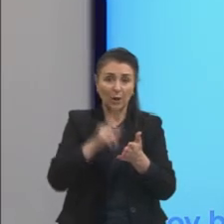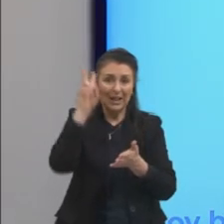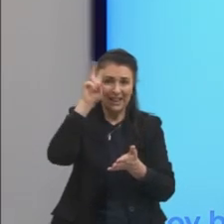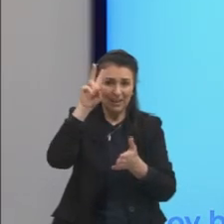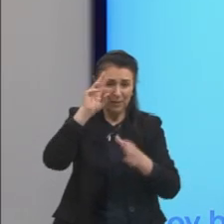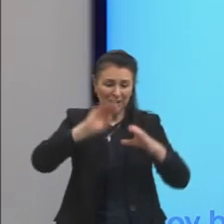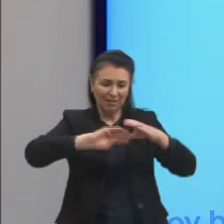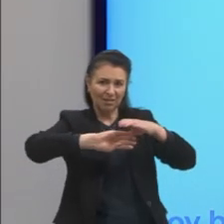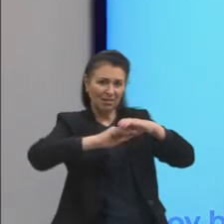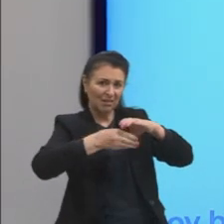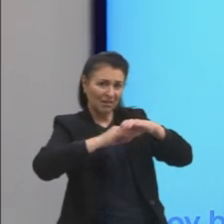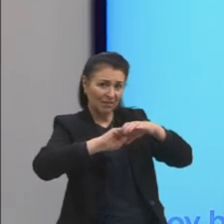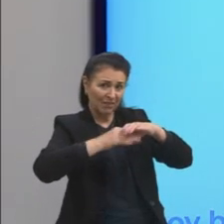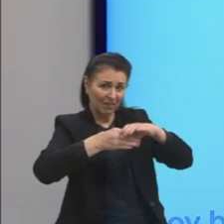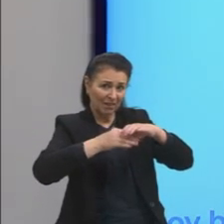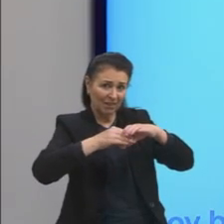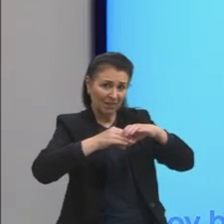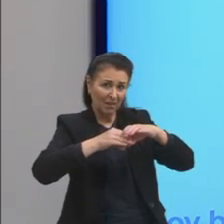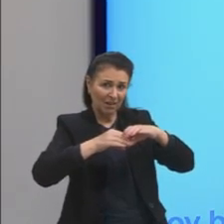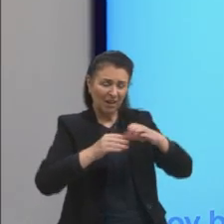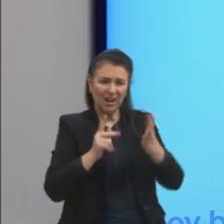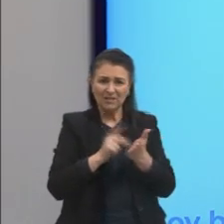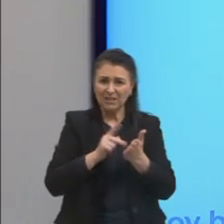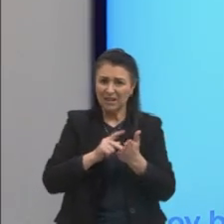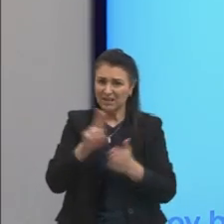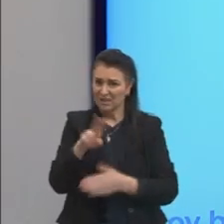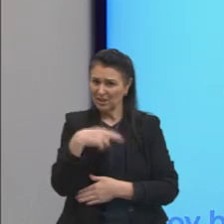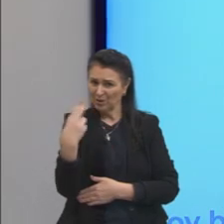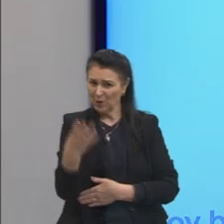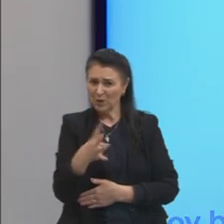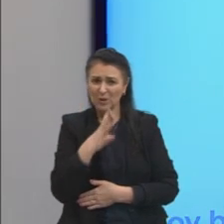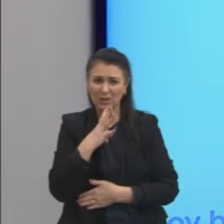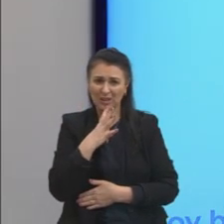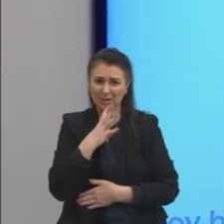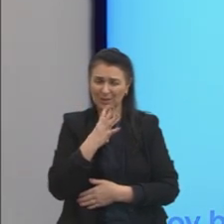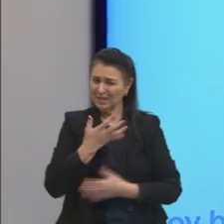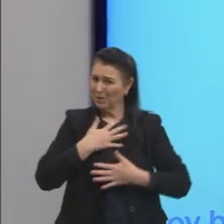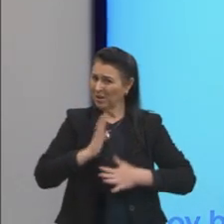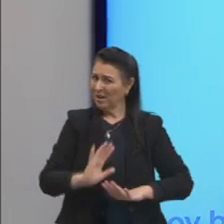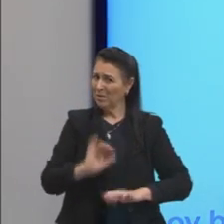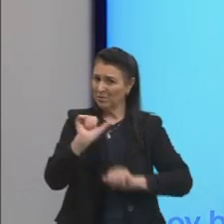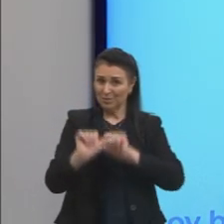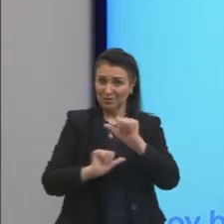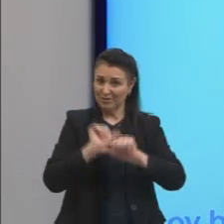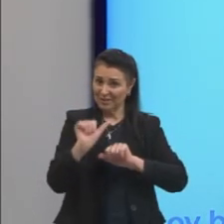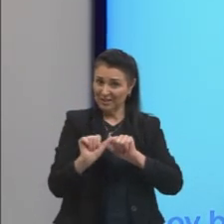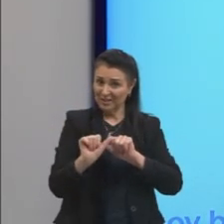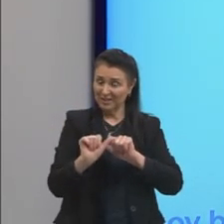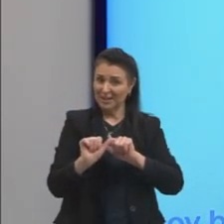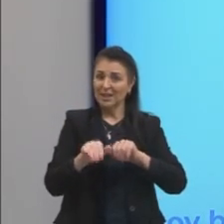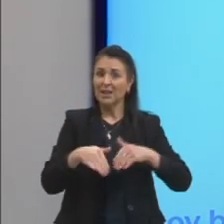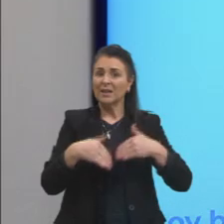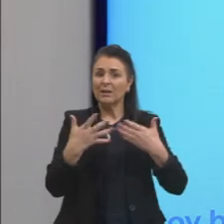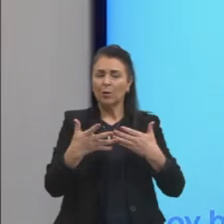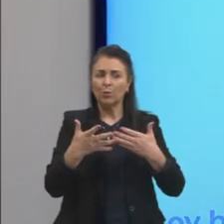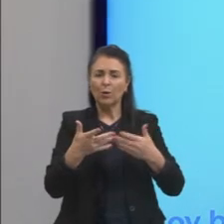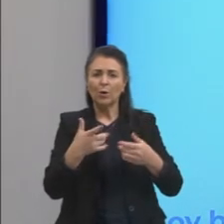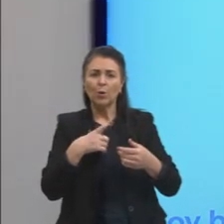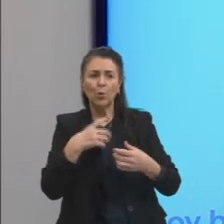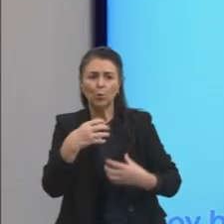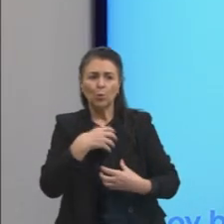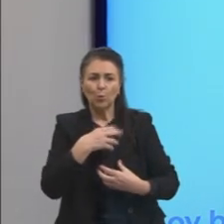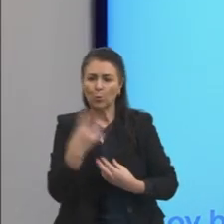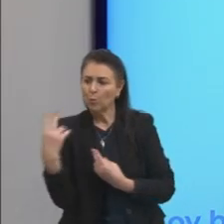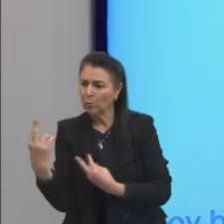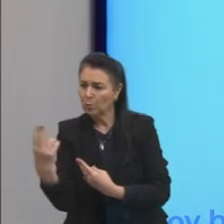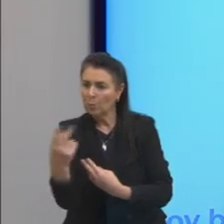nós somos agarrados, as verdades que nós temos e não queremos modificar. O foro, o negócio, o senso comum,